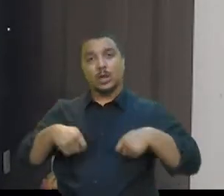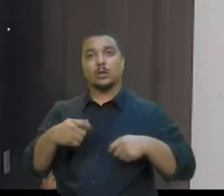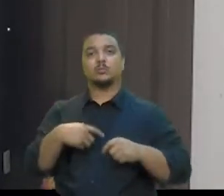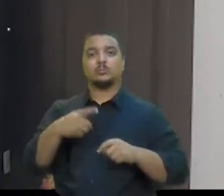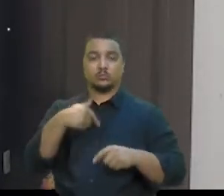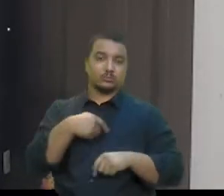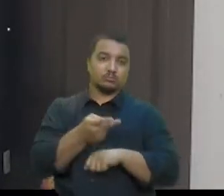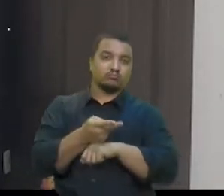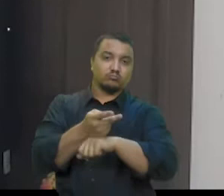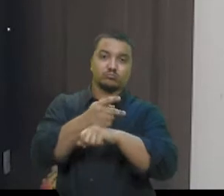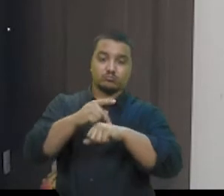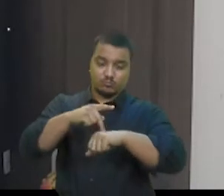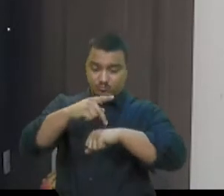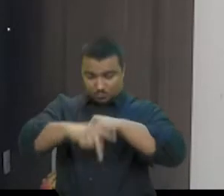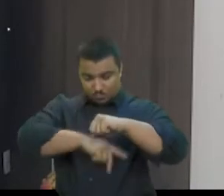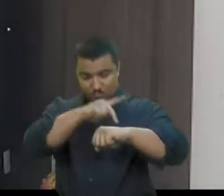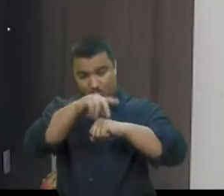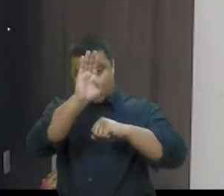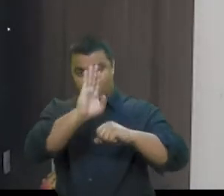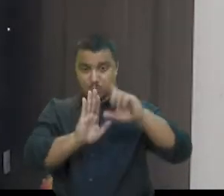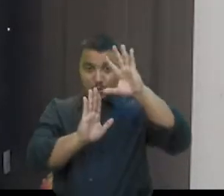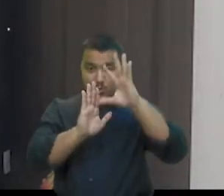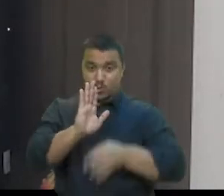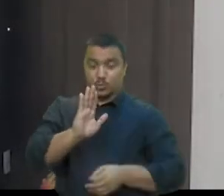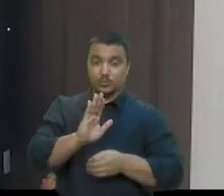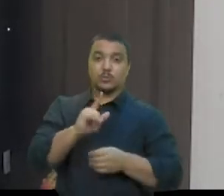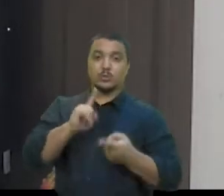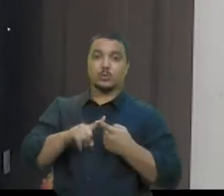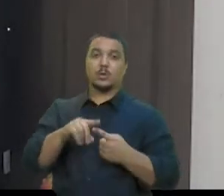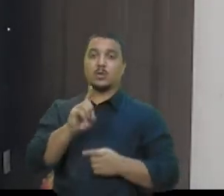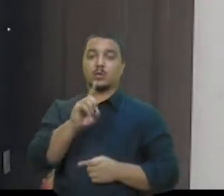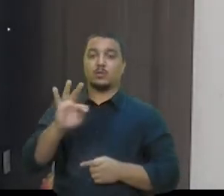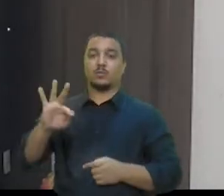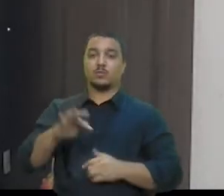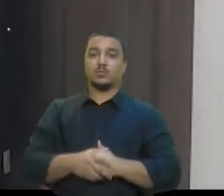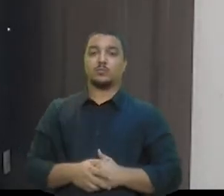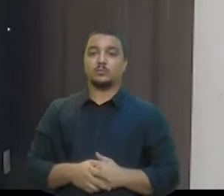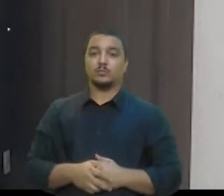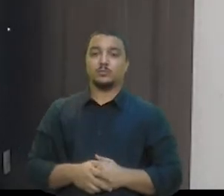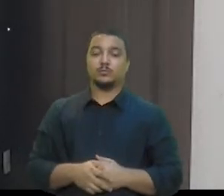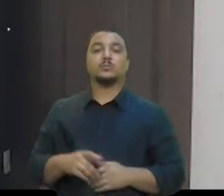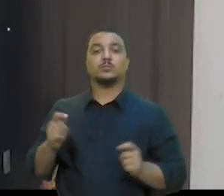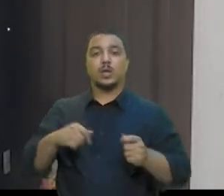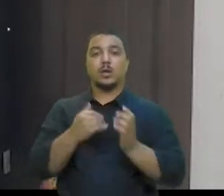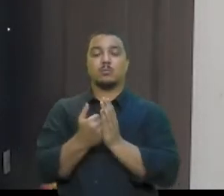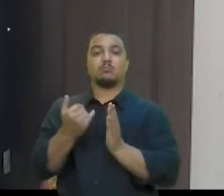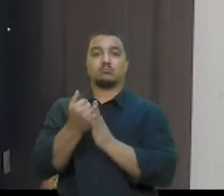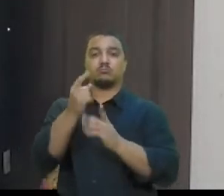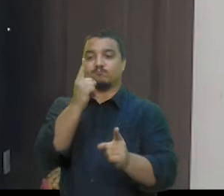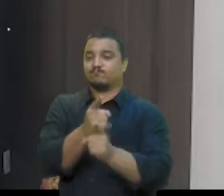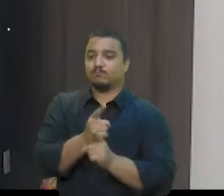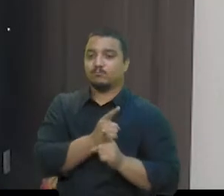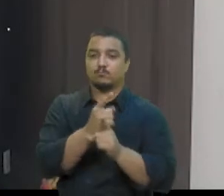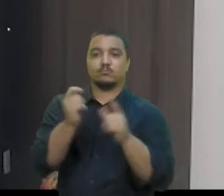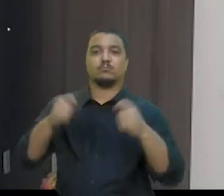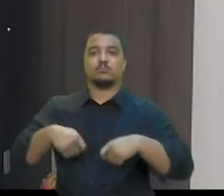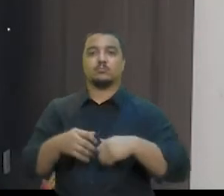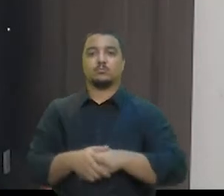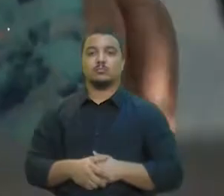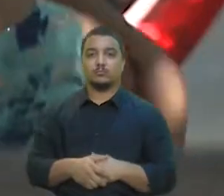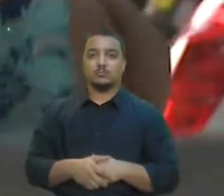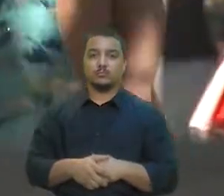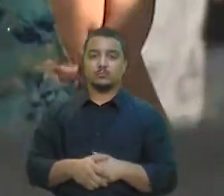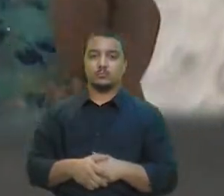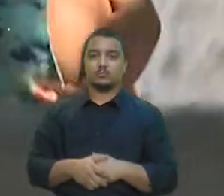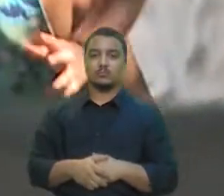em todos os estados do país e no Distrito Federal, o que aumenta as chances de localização dos desaparecidos.